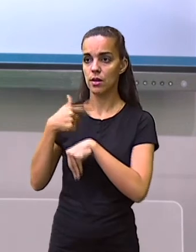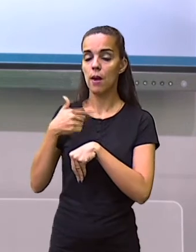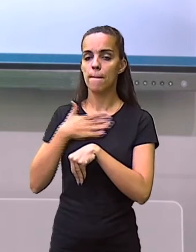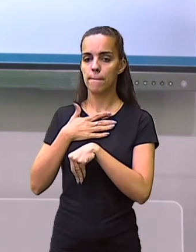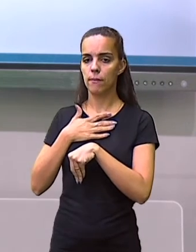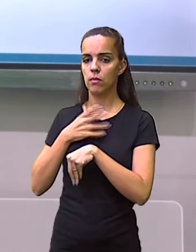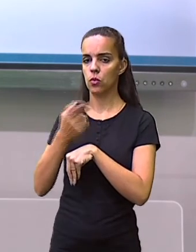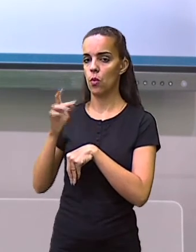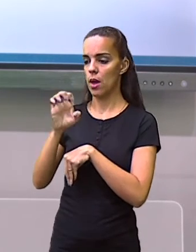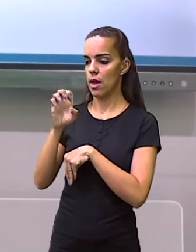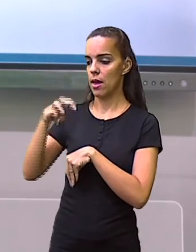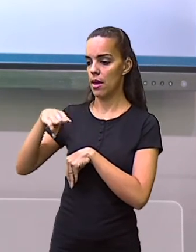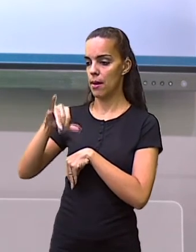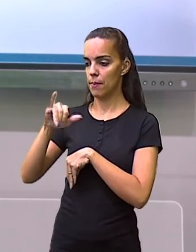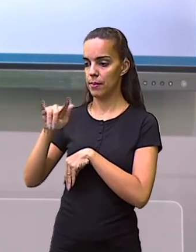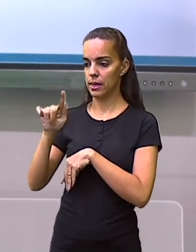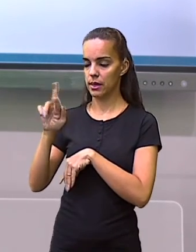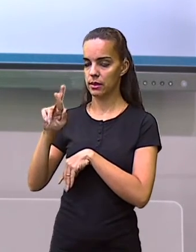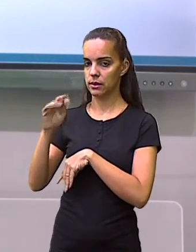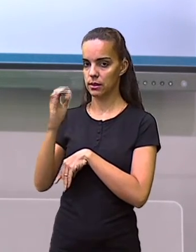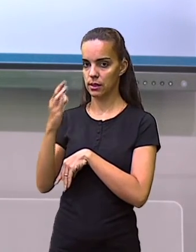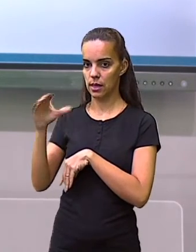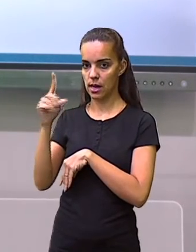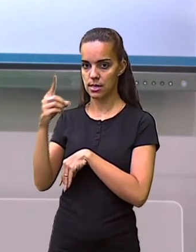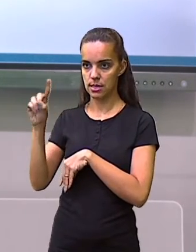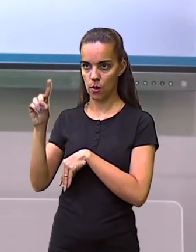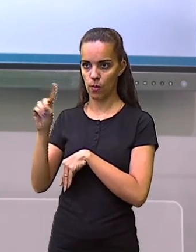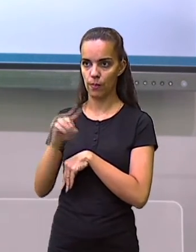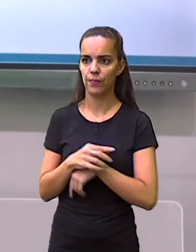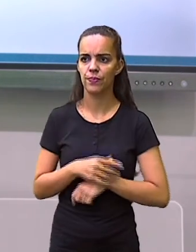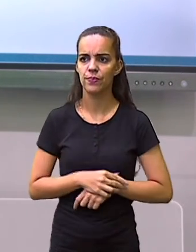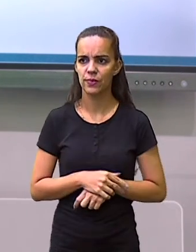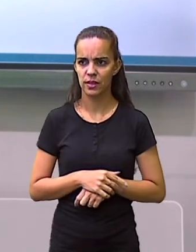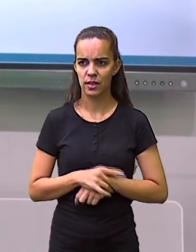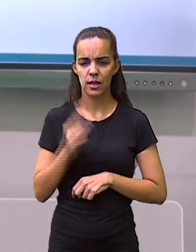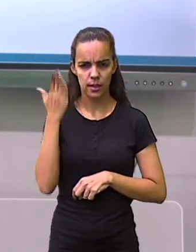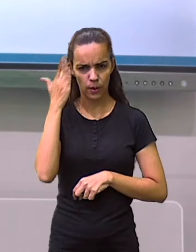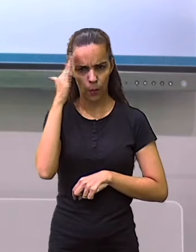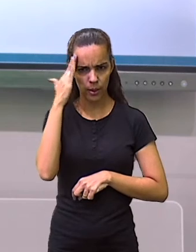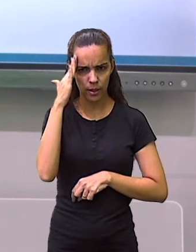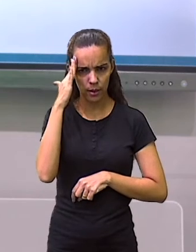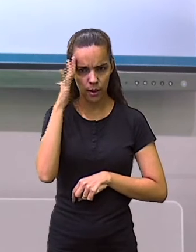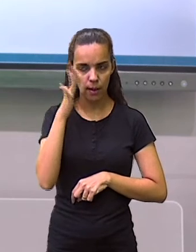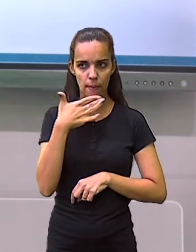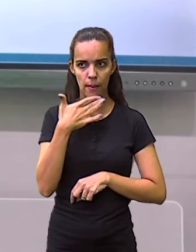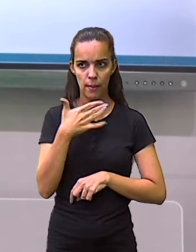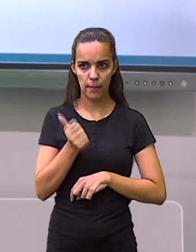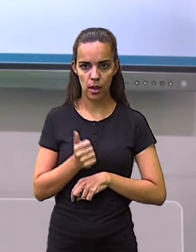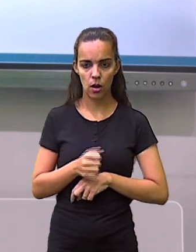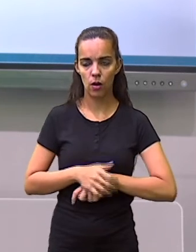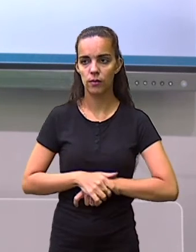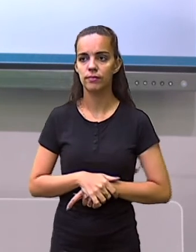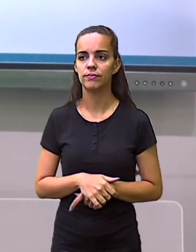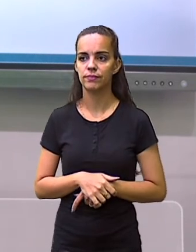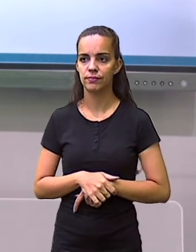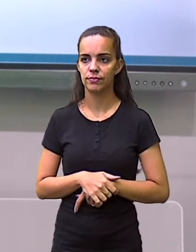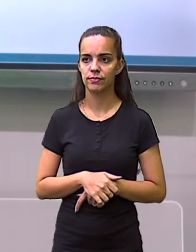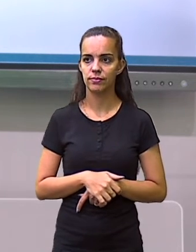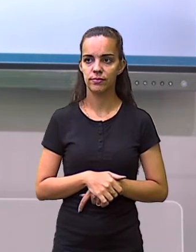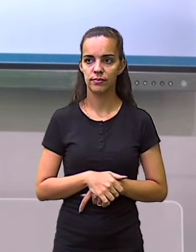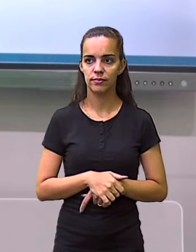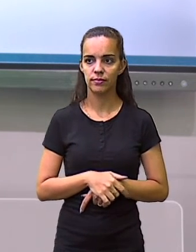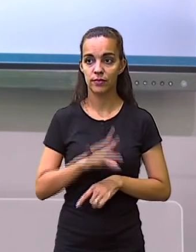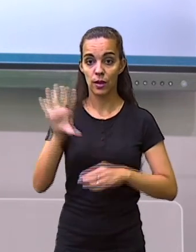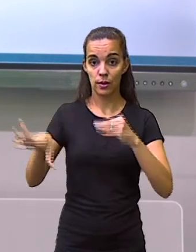de emigração. Eu sou um emigrante. E aí, deu para compreender melhor agora? Para